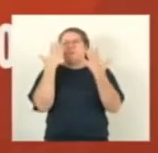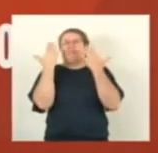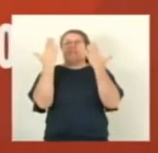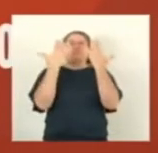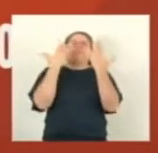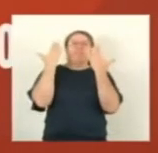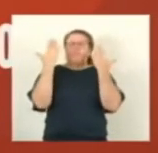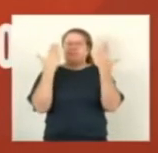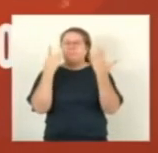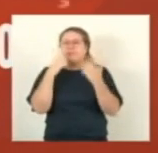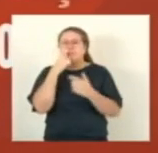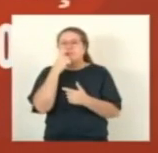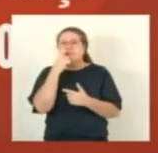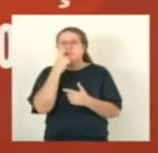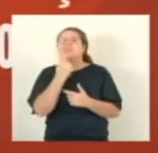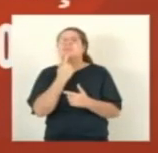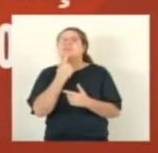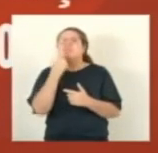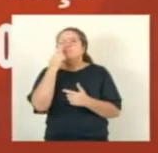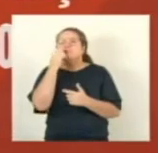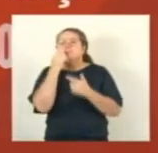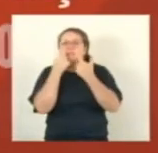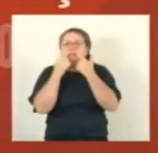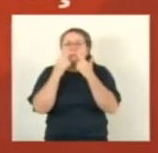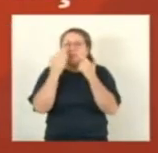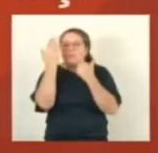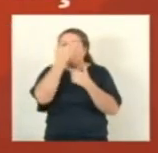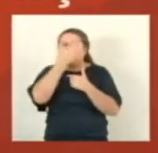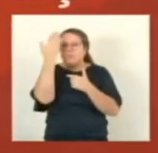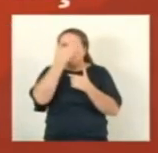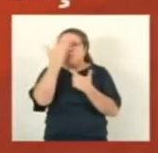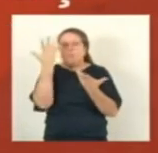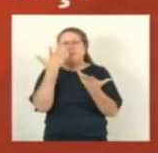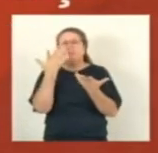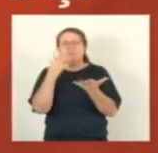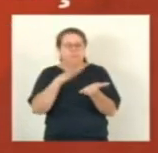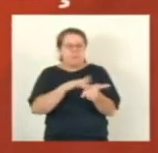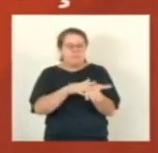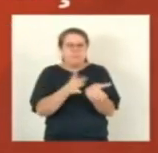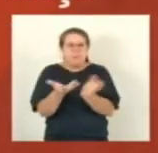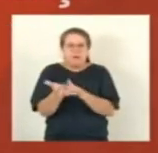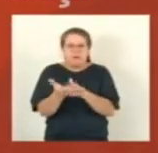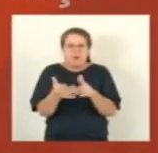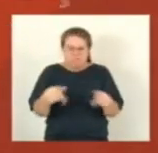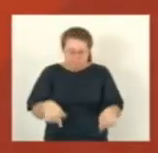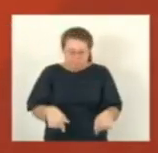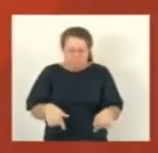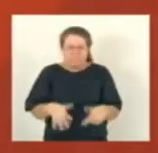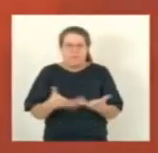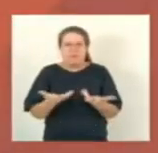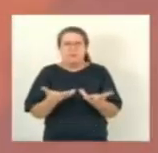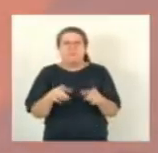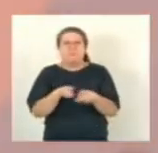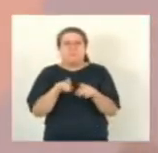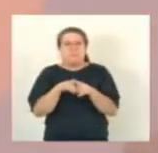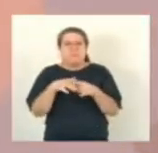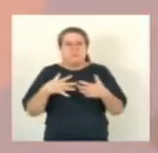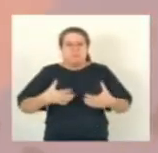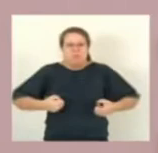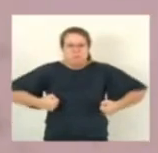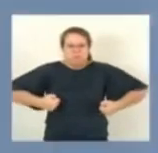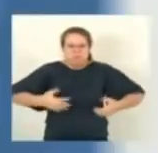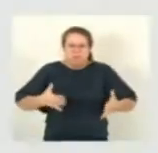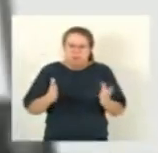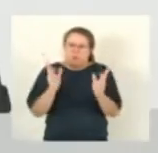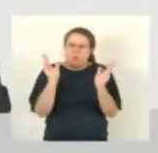sangramento nasal, visão turva, queimação nas palmas das mãos e plantas dos pés, perda de peso e aumento do baço.